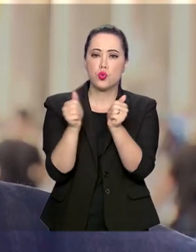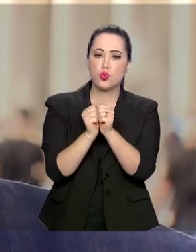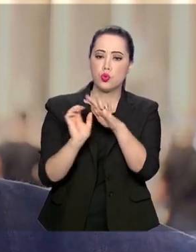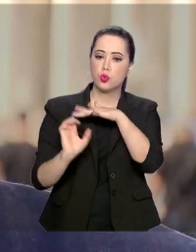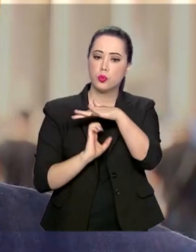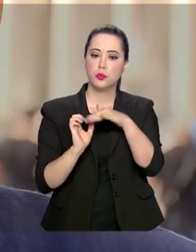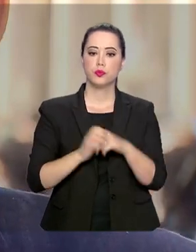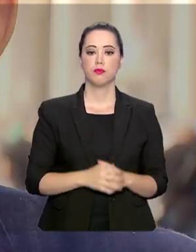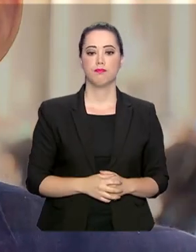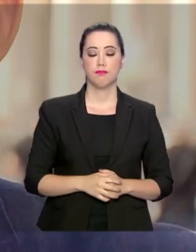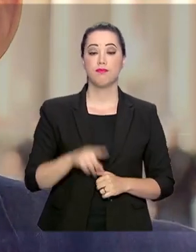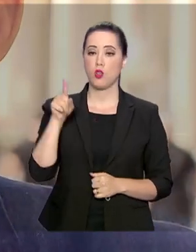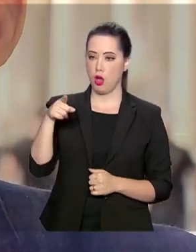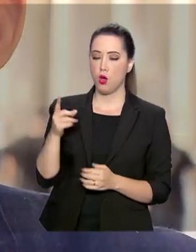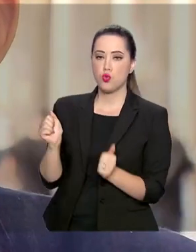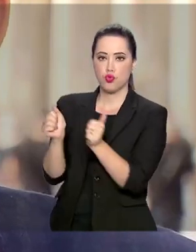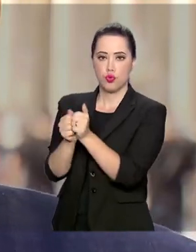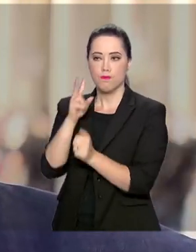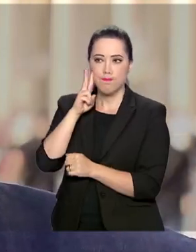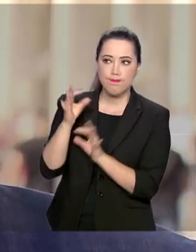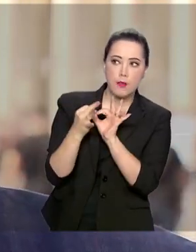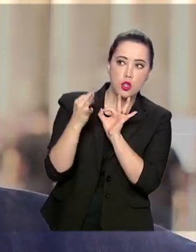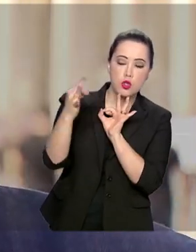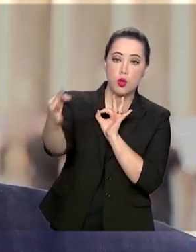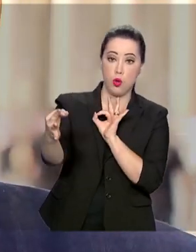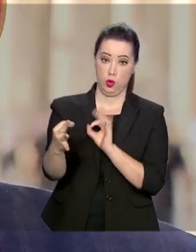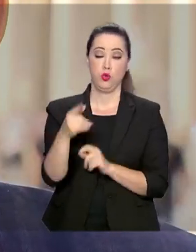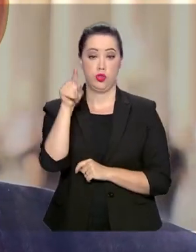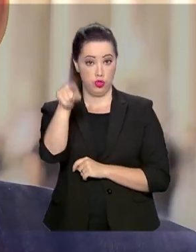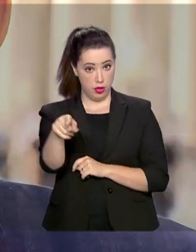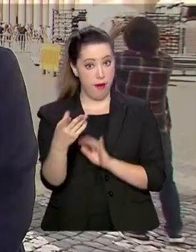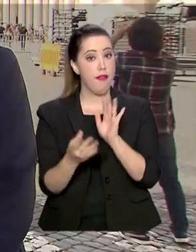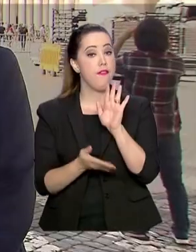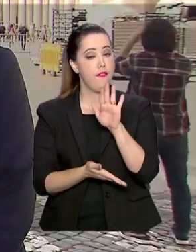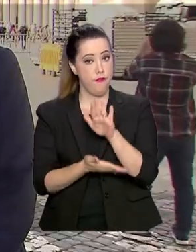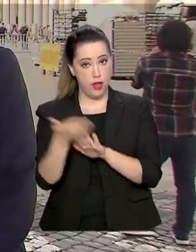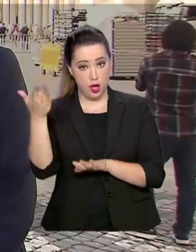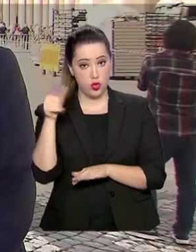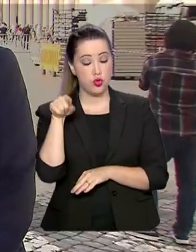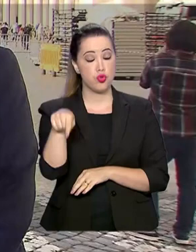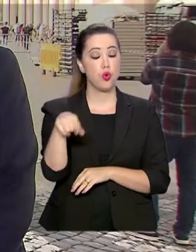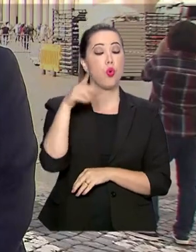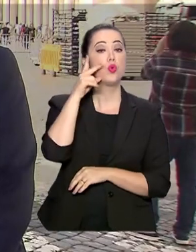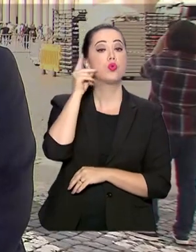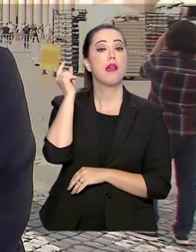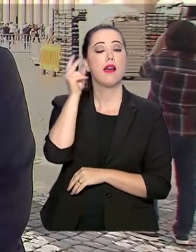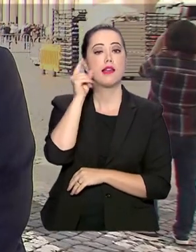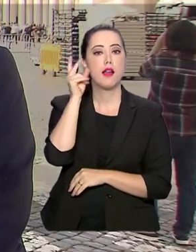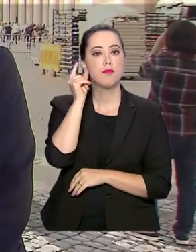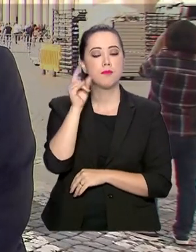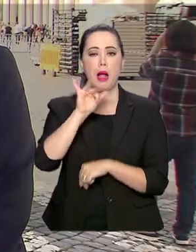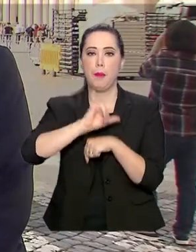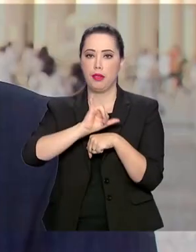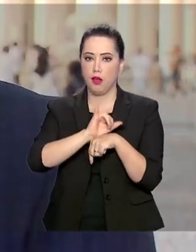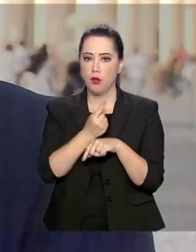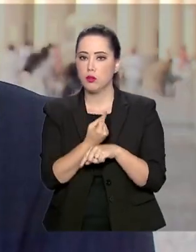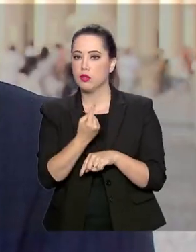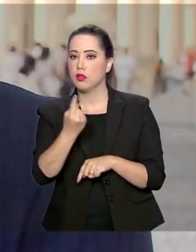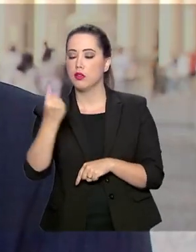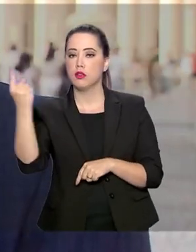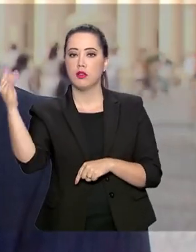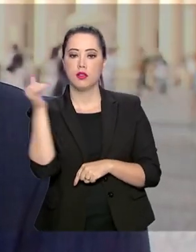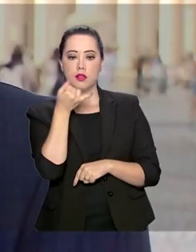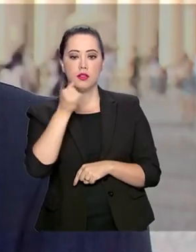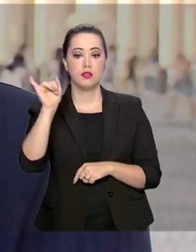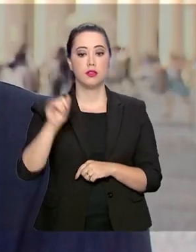Marcaram e veio de longe. Foram 16 horas de Fortaleza até a Itália para acompanhar a missa de canonização da irmã Dulce. É a primeira